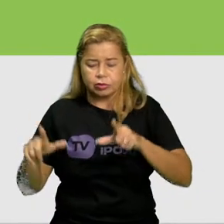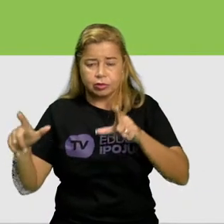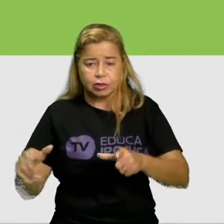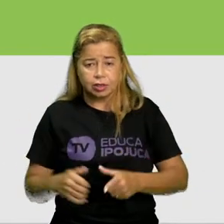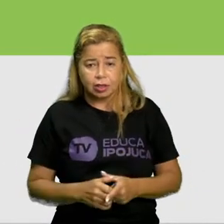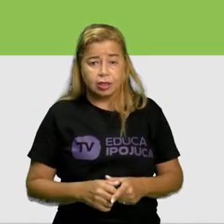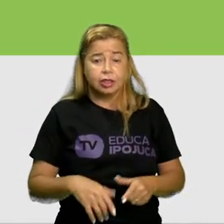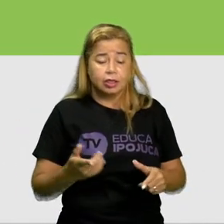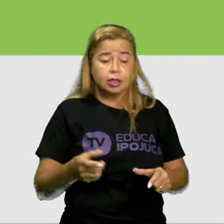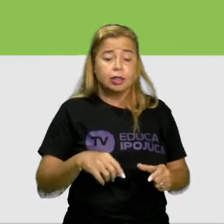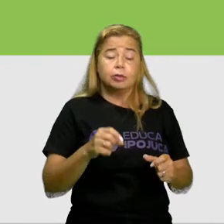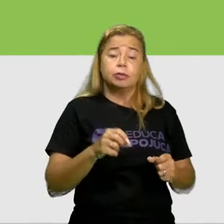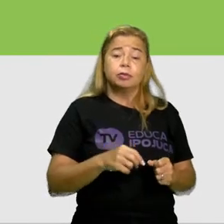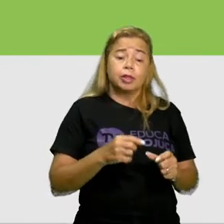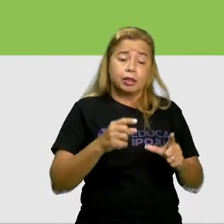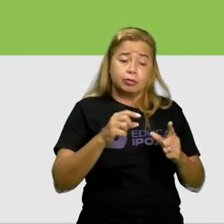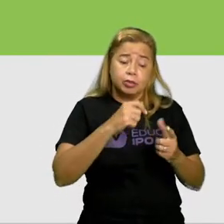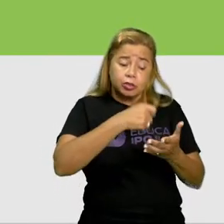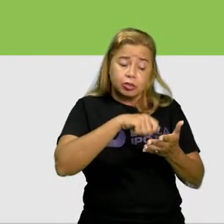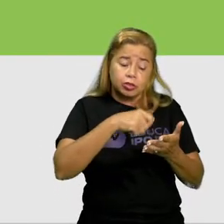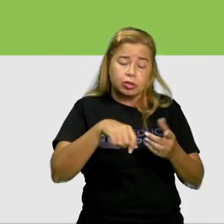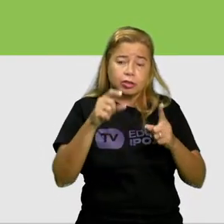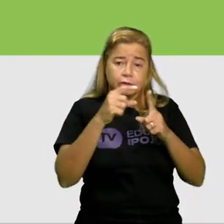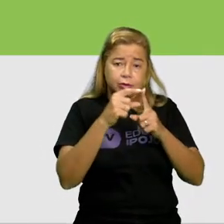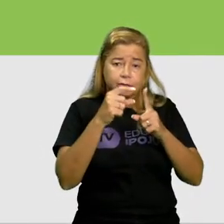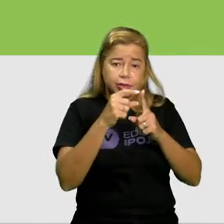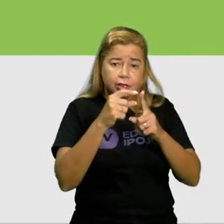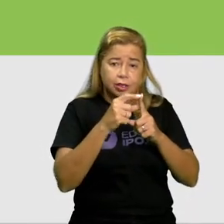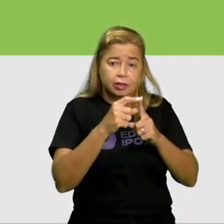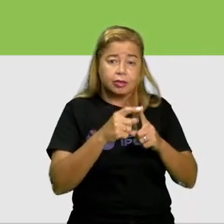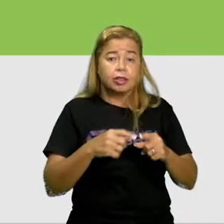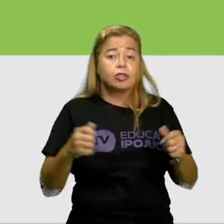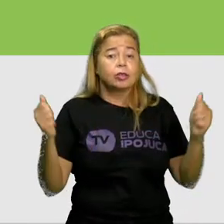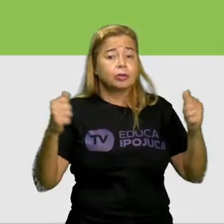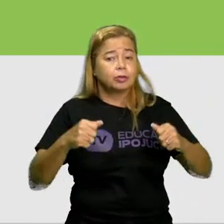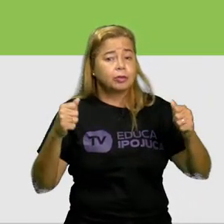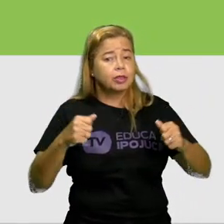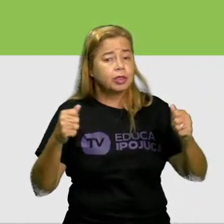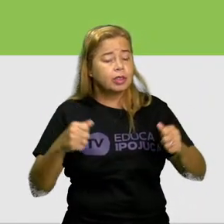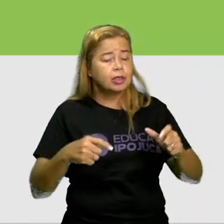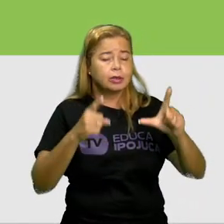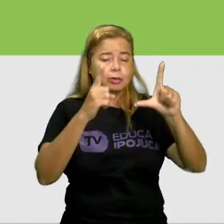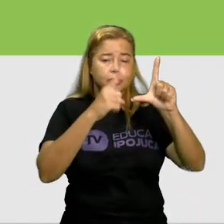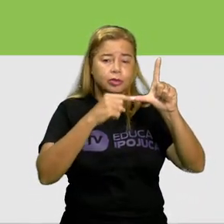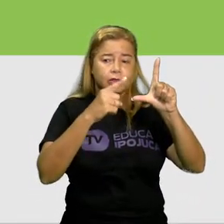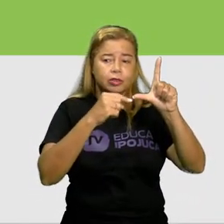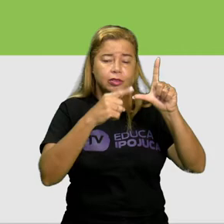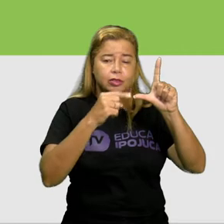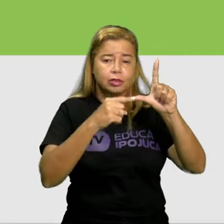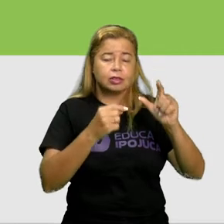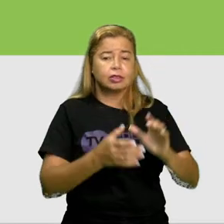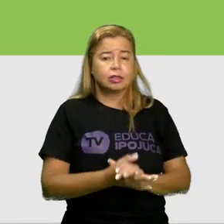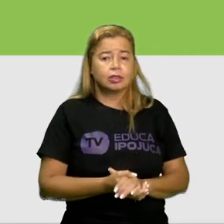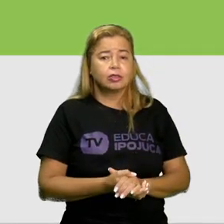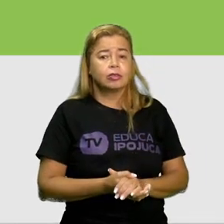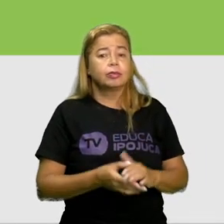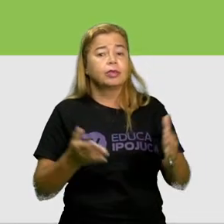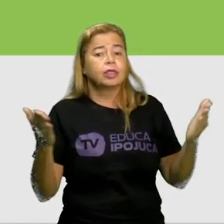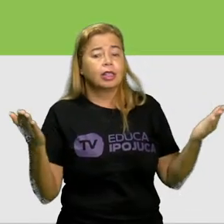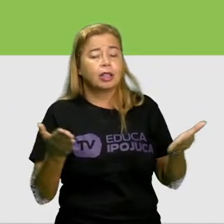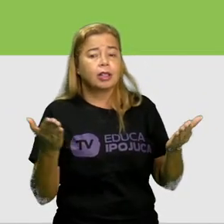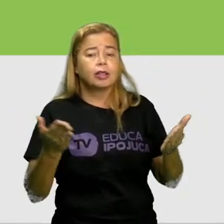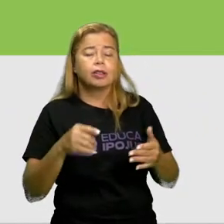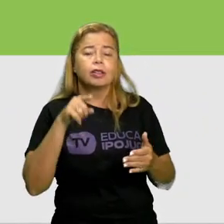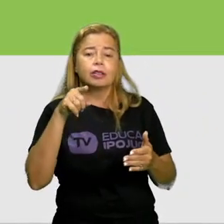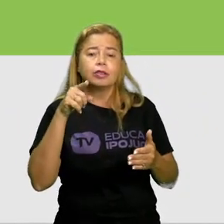nós utilizamos o que? As letras isso mesmo então agora vocês irão escrever aí